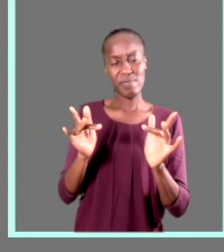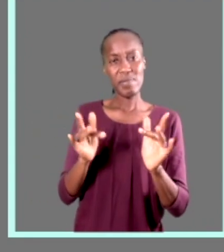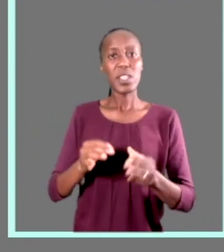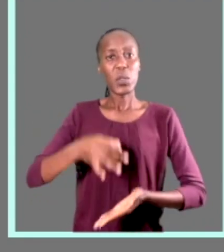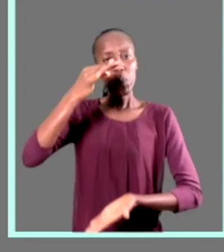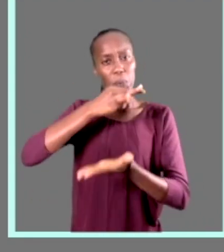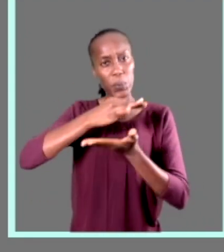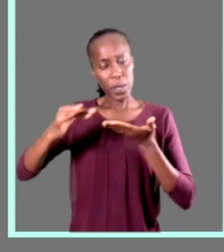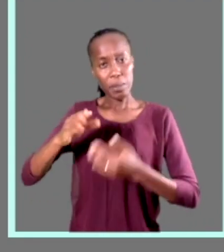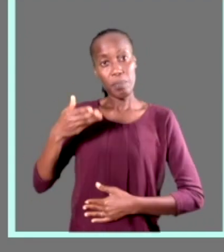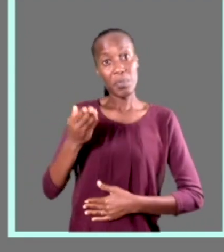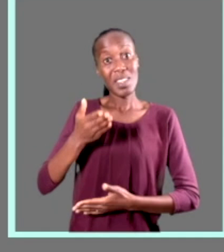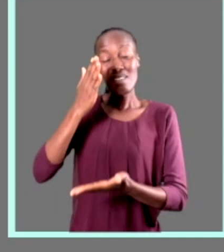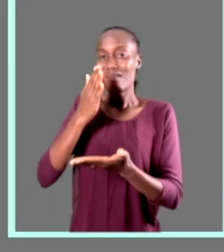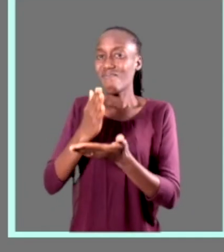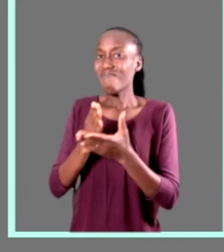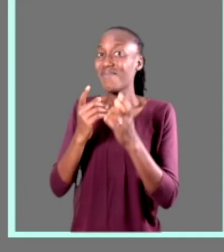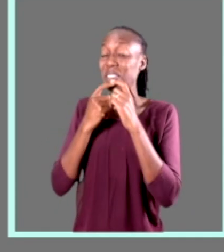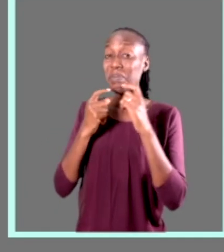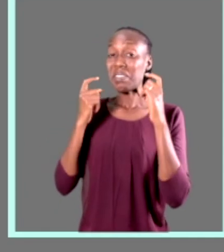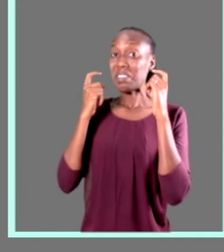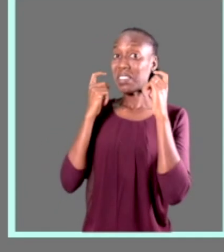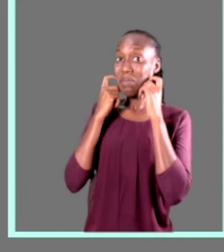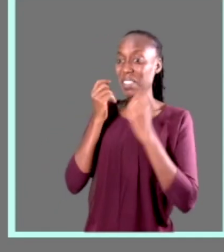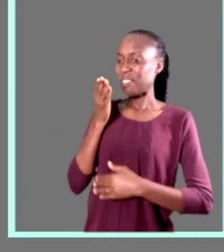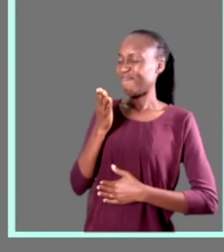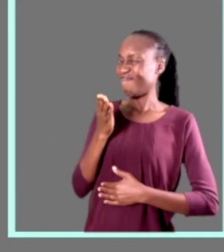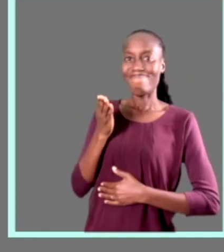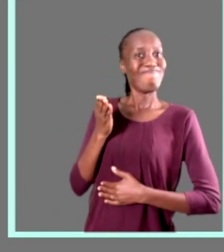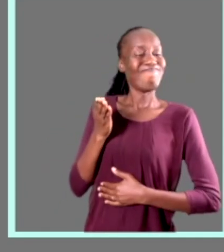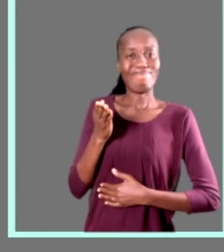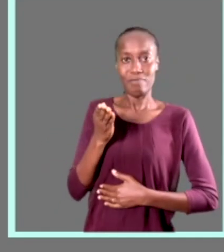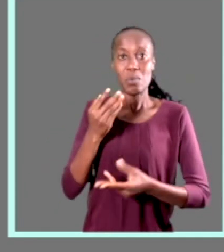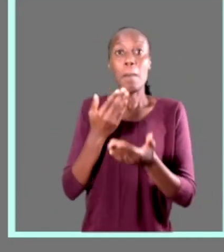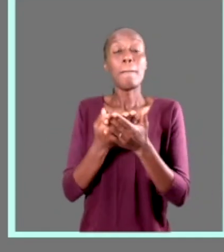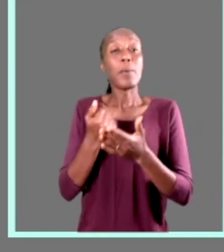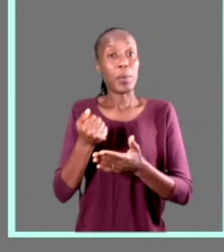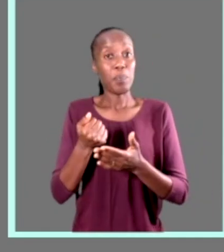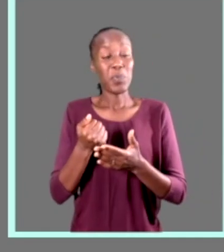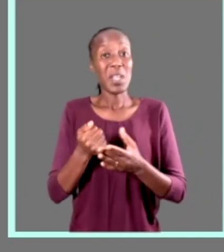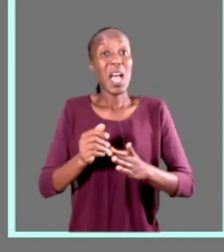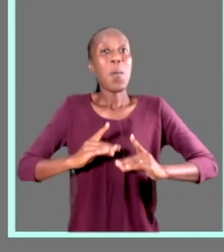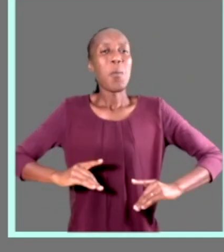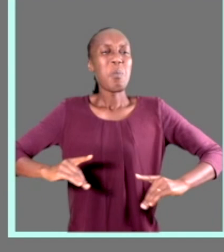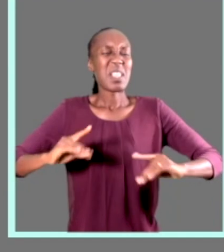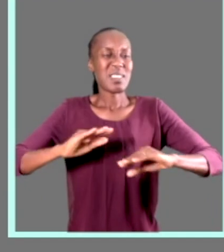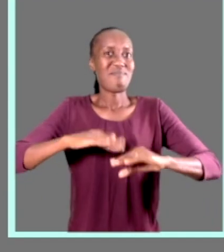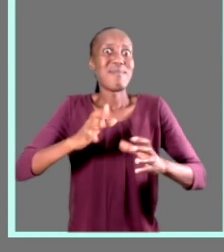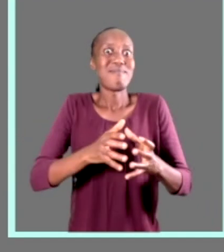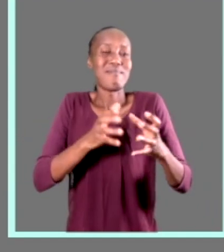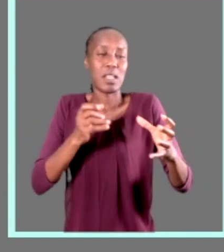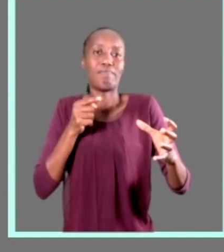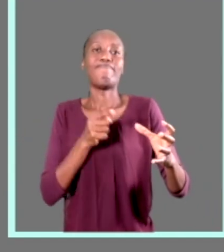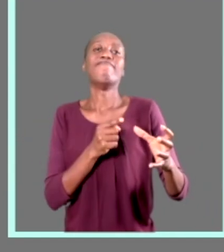de qualidade. Esta realidade, infelizmente, não é hoje vivida em Moçambique por uma grande